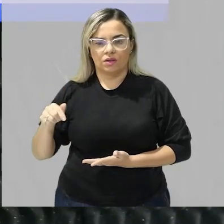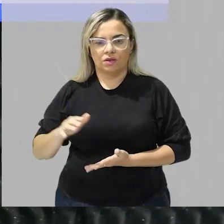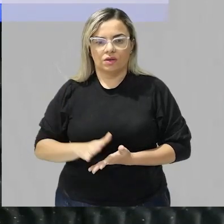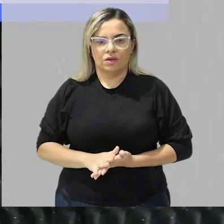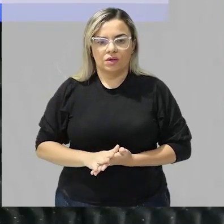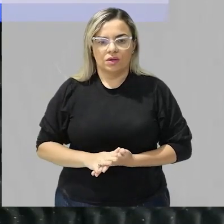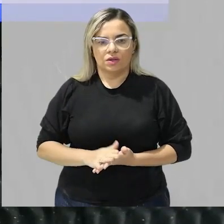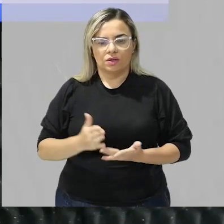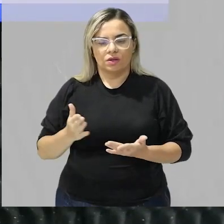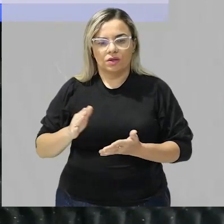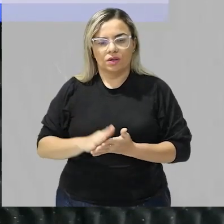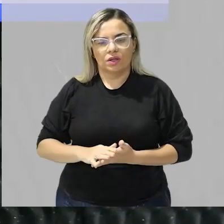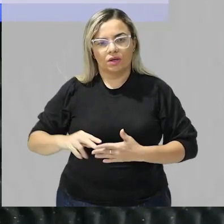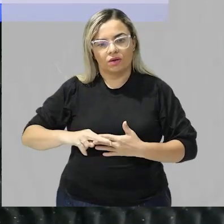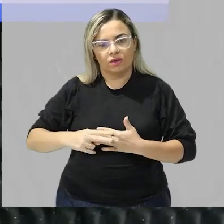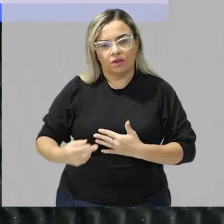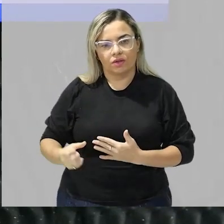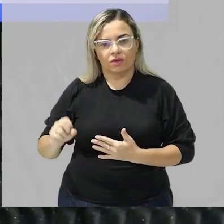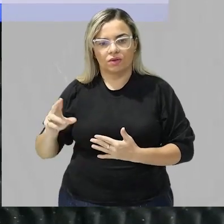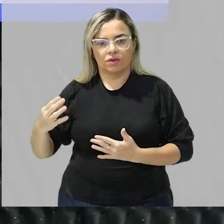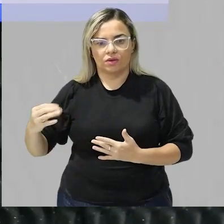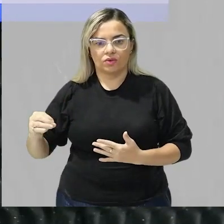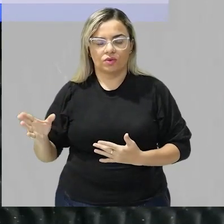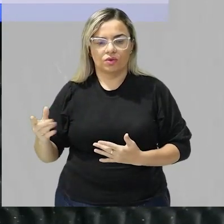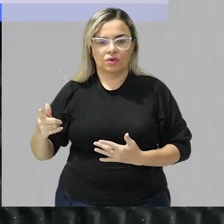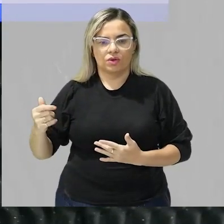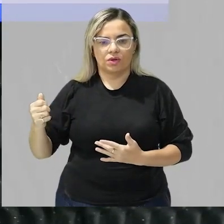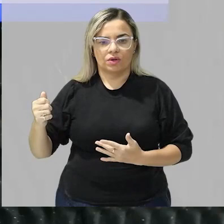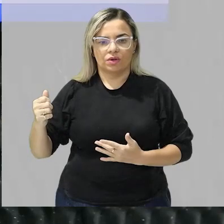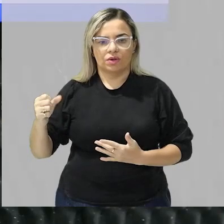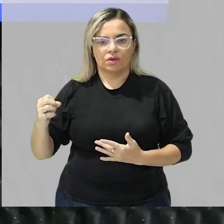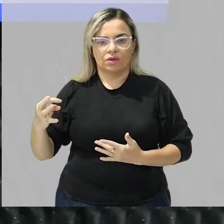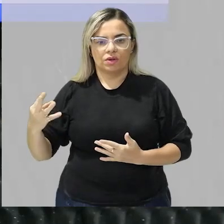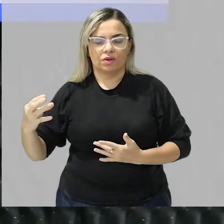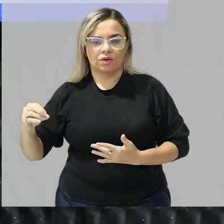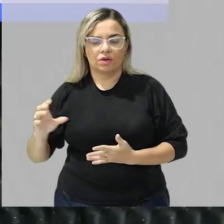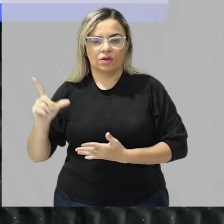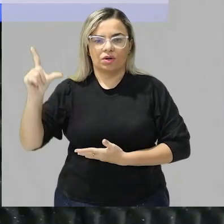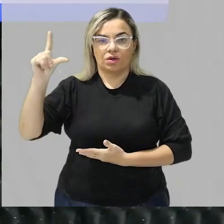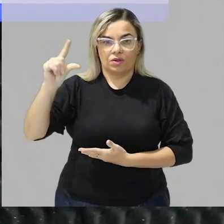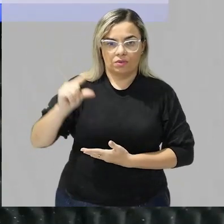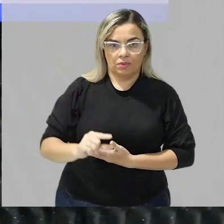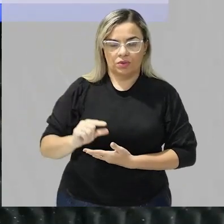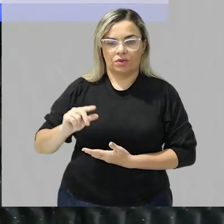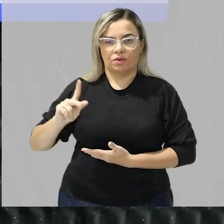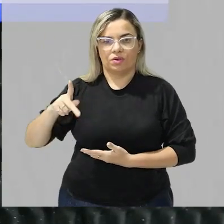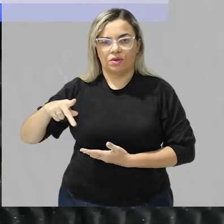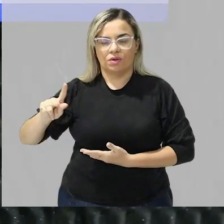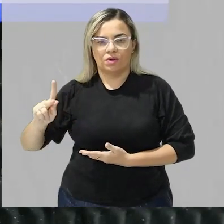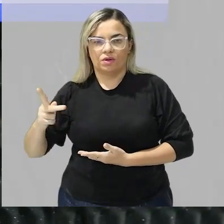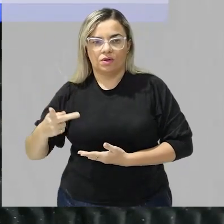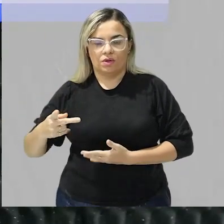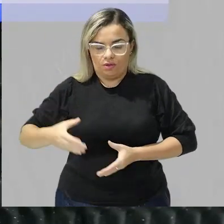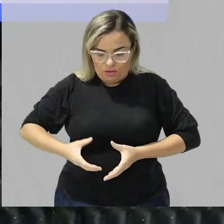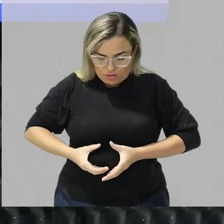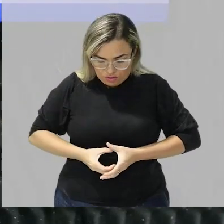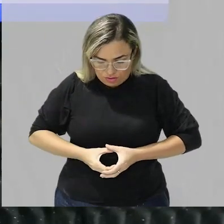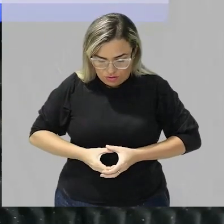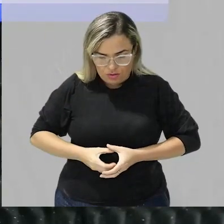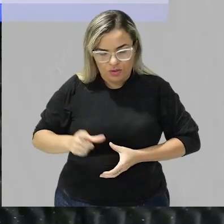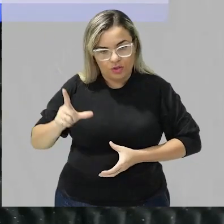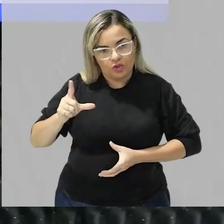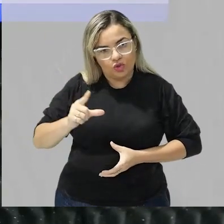gástrico o suco gástrico ele vai diminuir o pH do ambiente do estômago